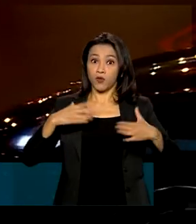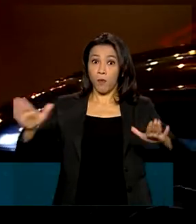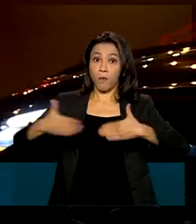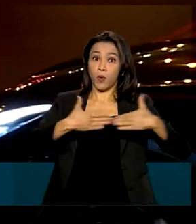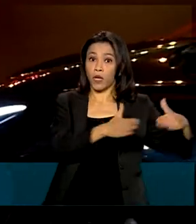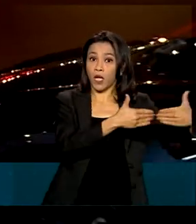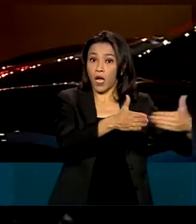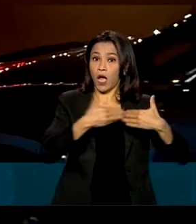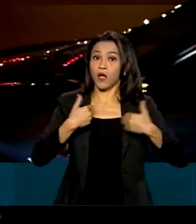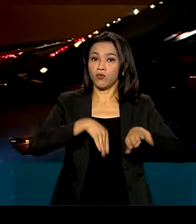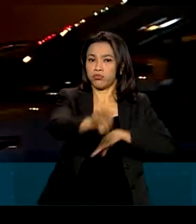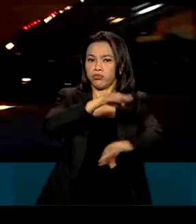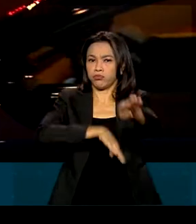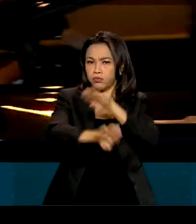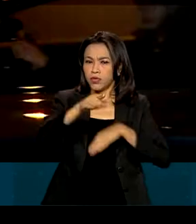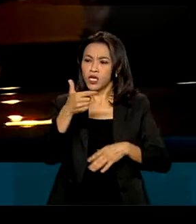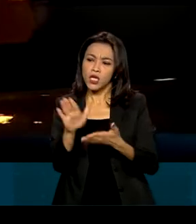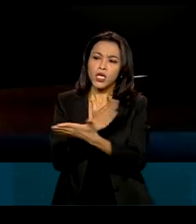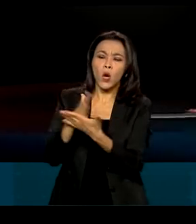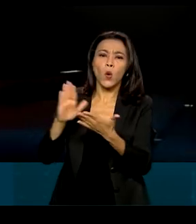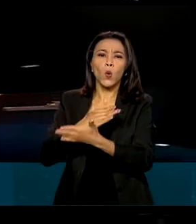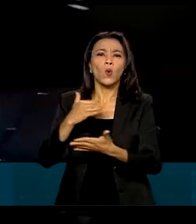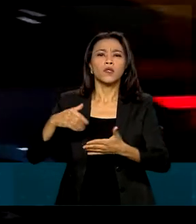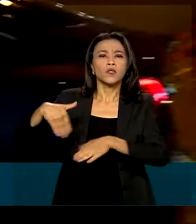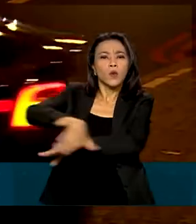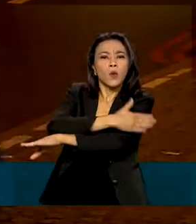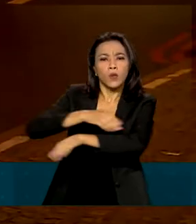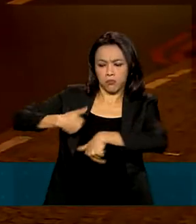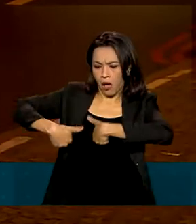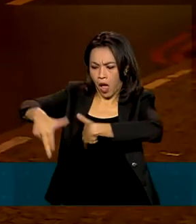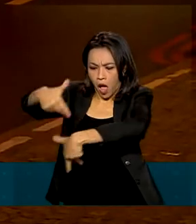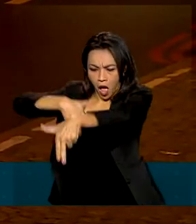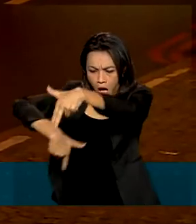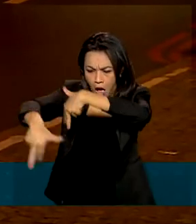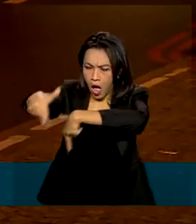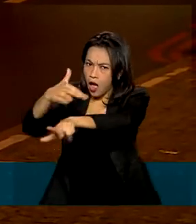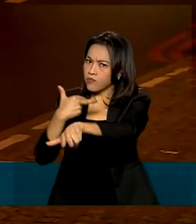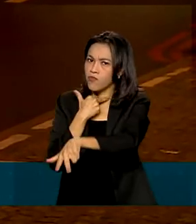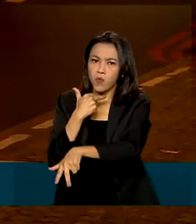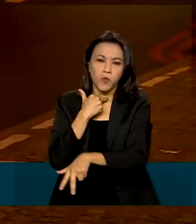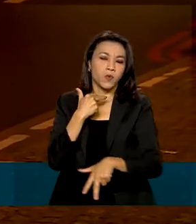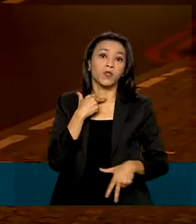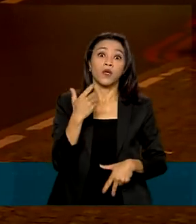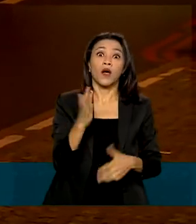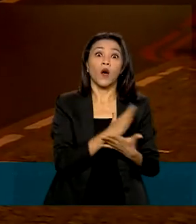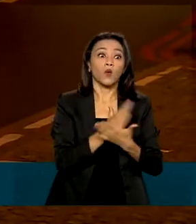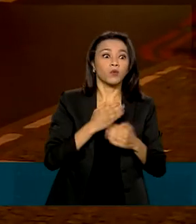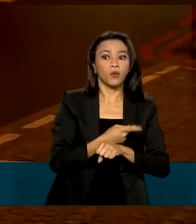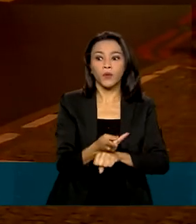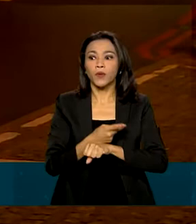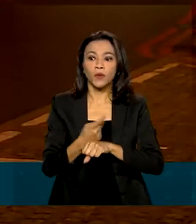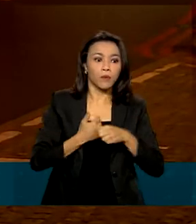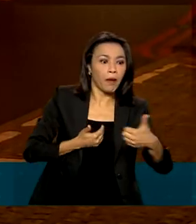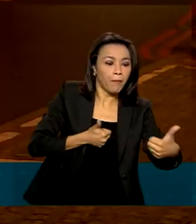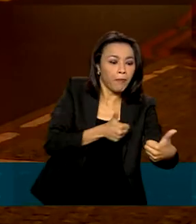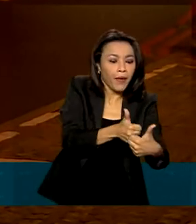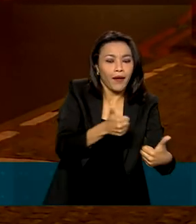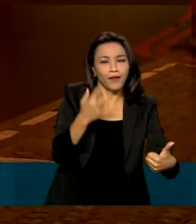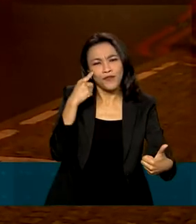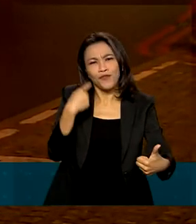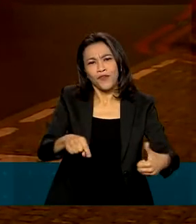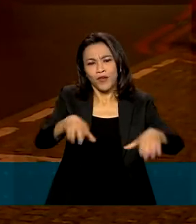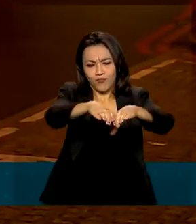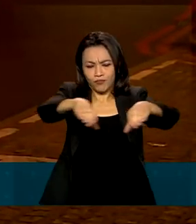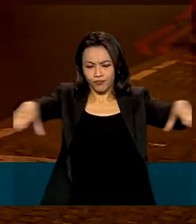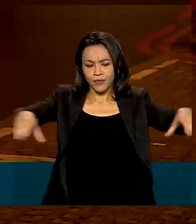algumas ruas, nem pedestres podiam circular. Muita gente procurou lugares para ver de perto o caixão e prestar uma